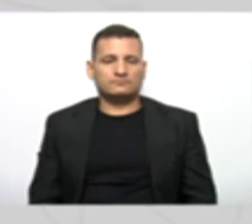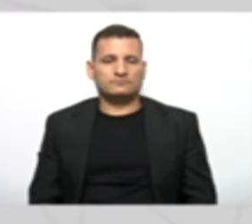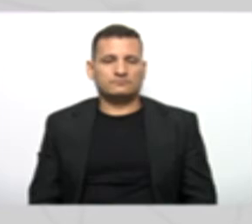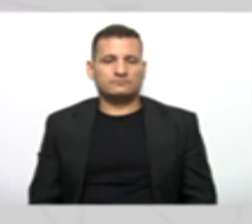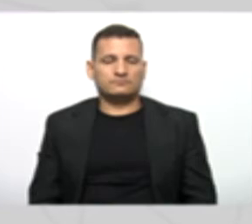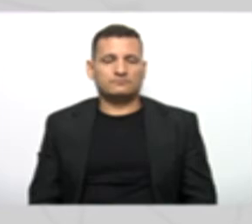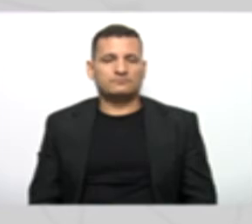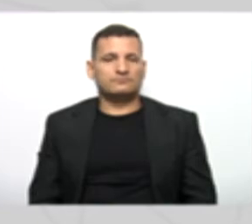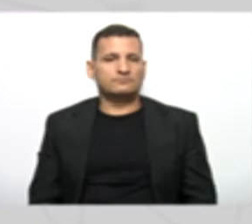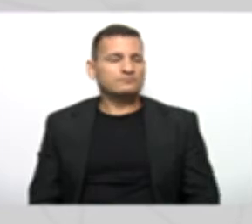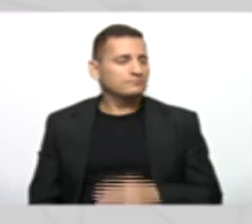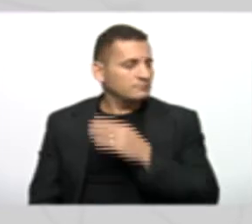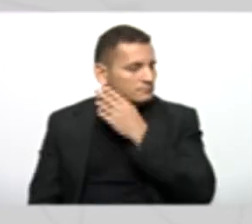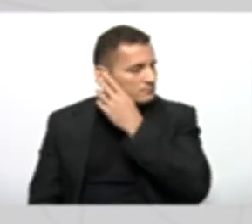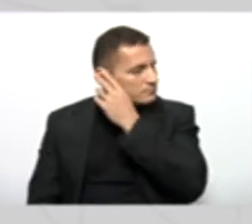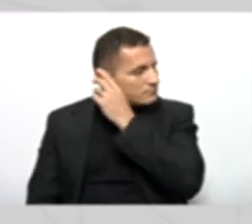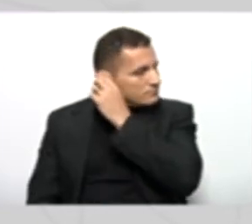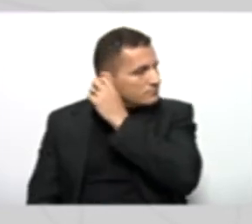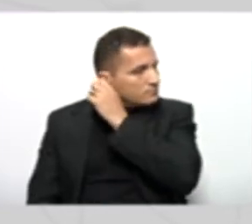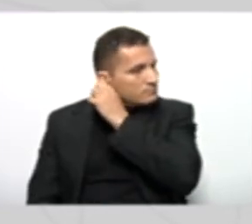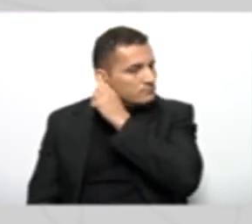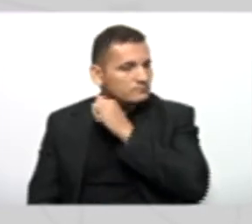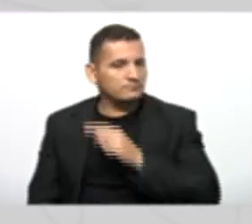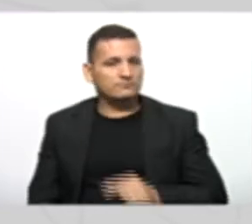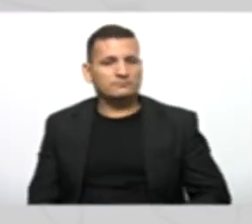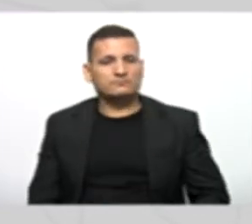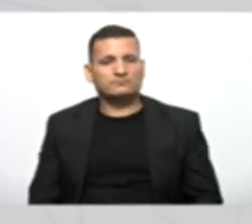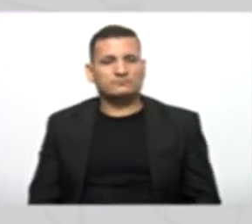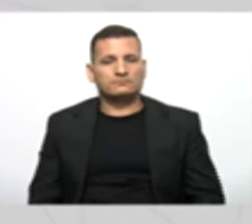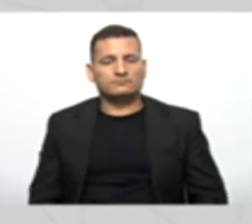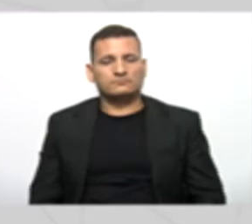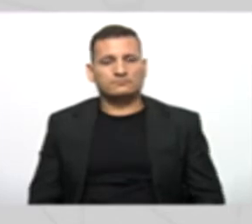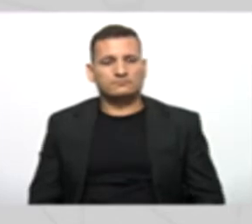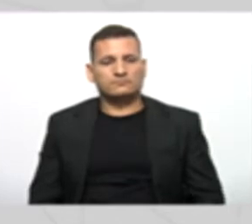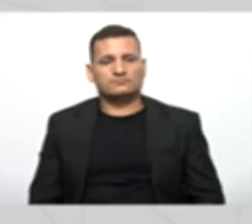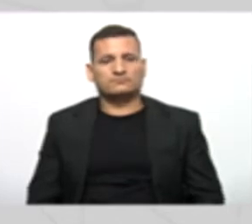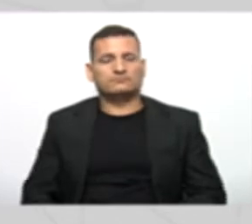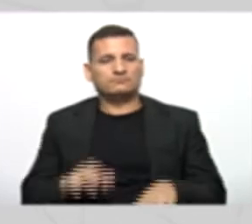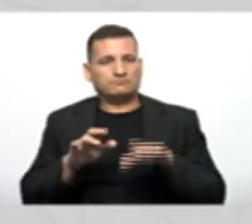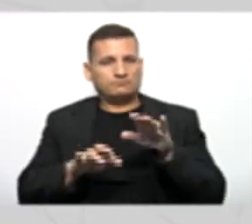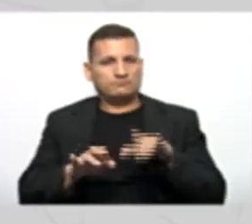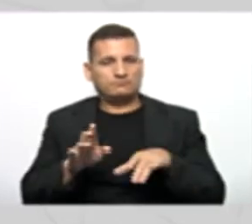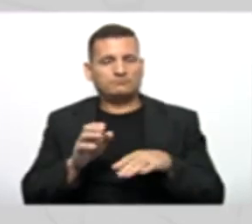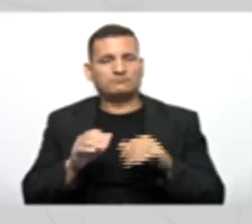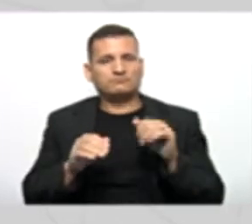Dele Agora Telefone Input